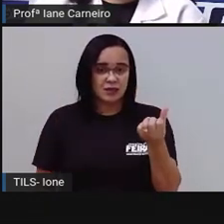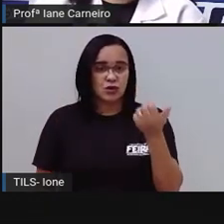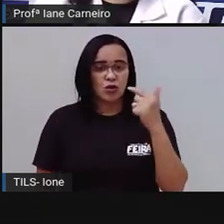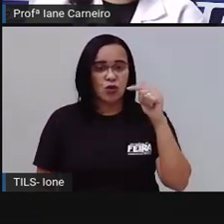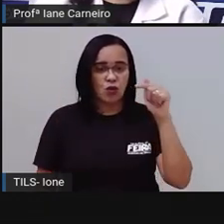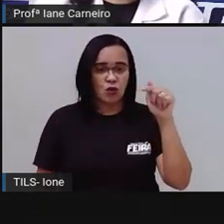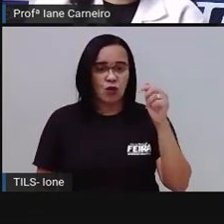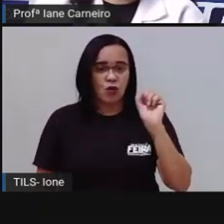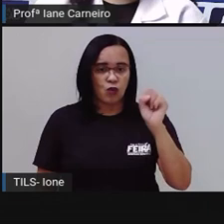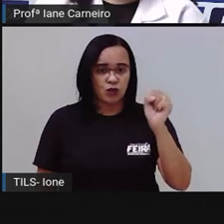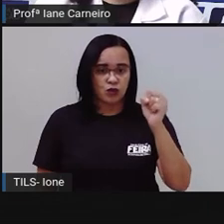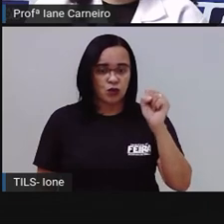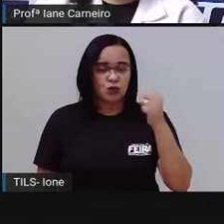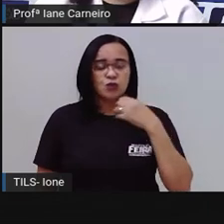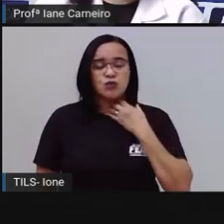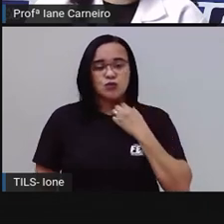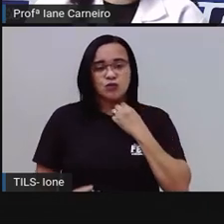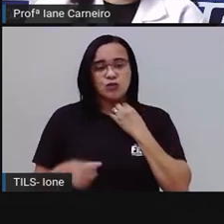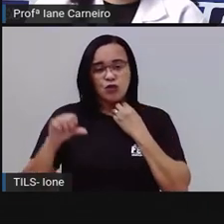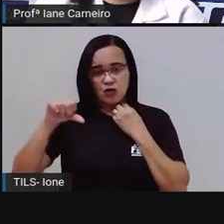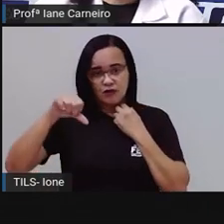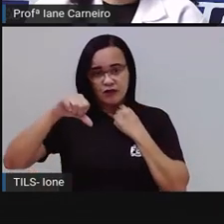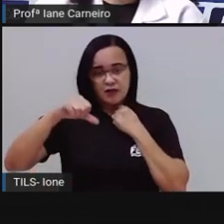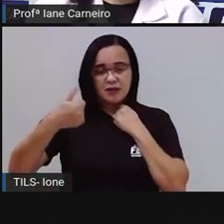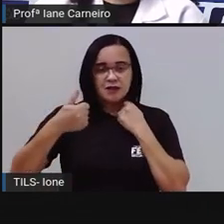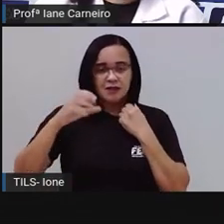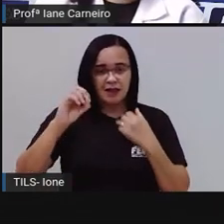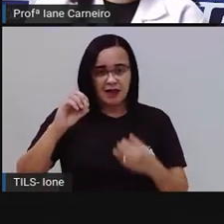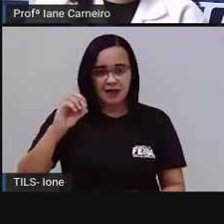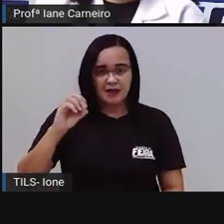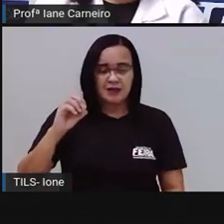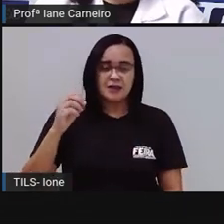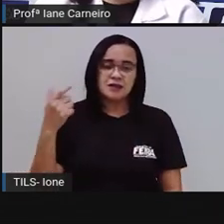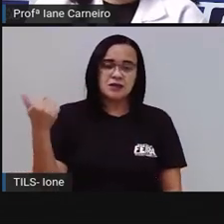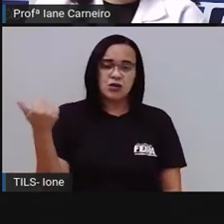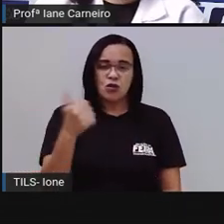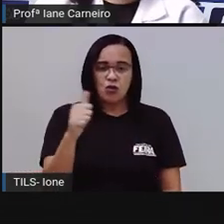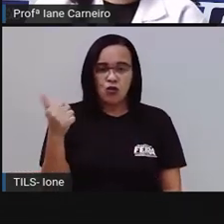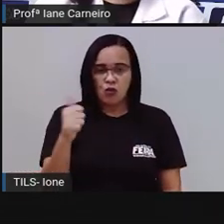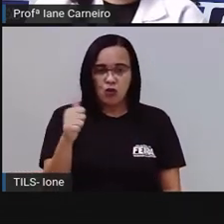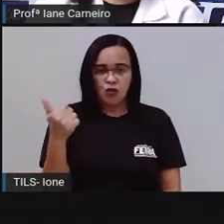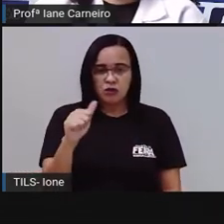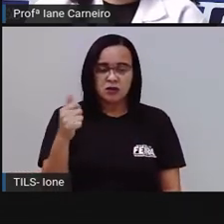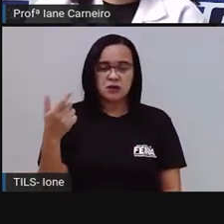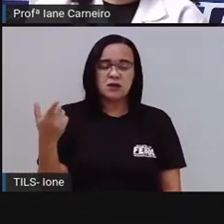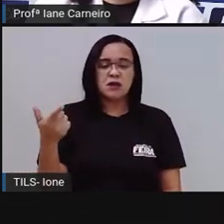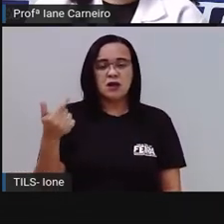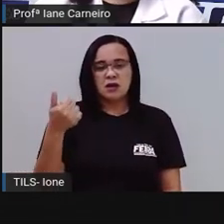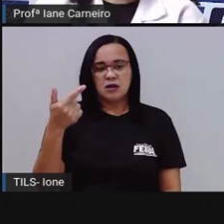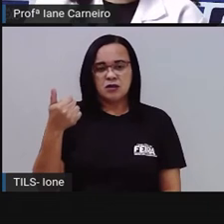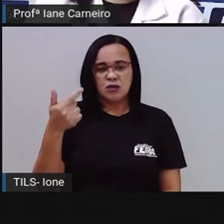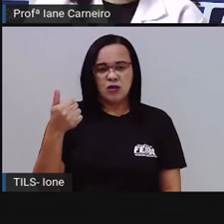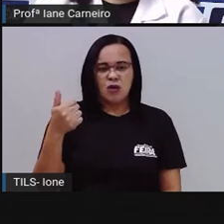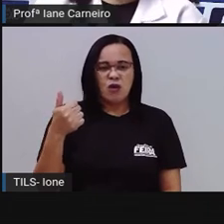sete, oito, nove, dez, onze,